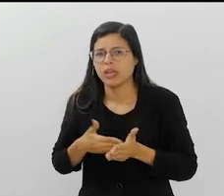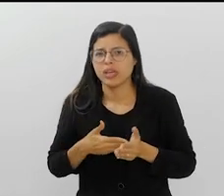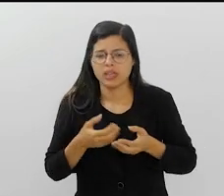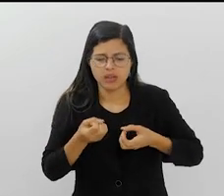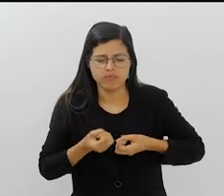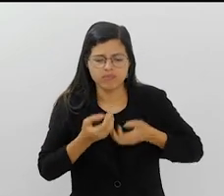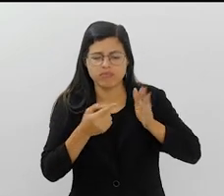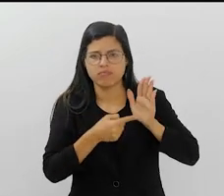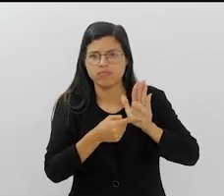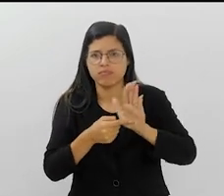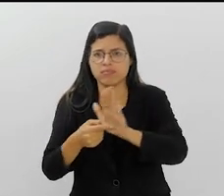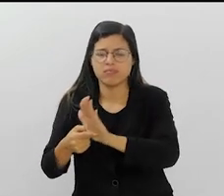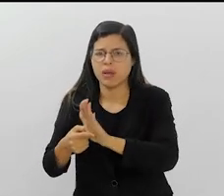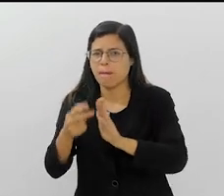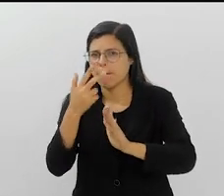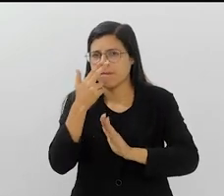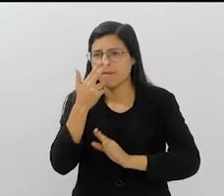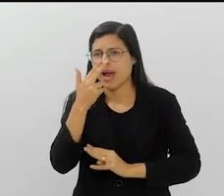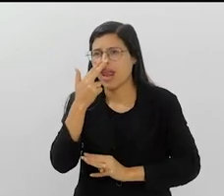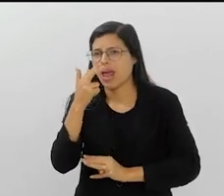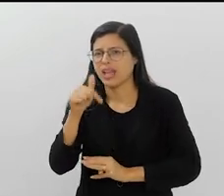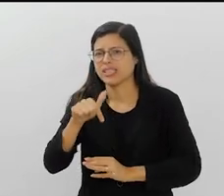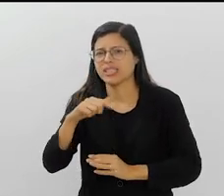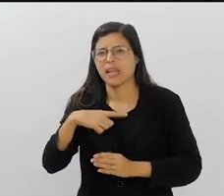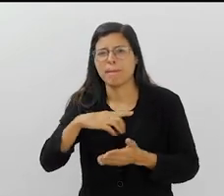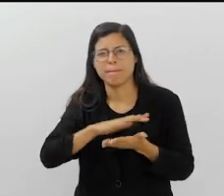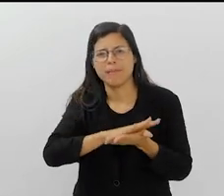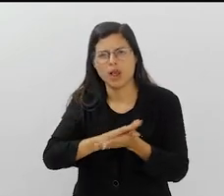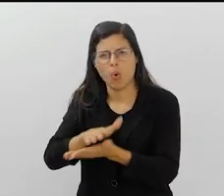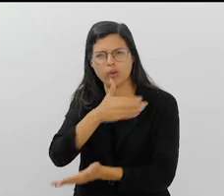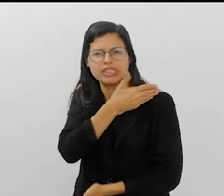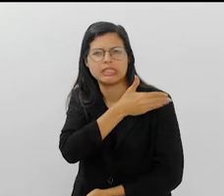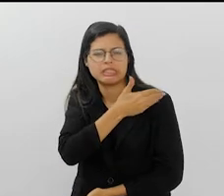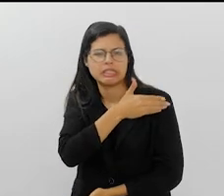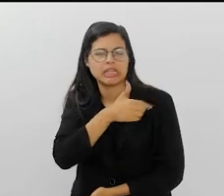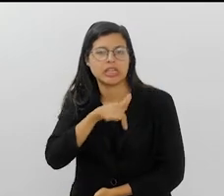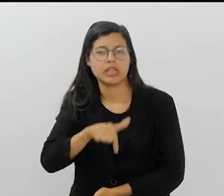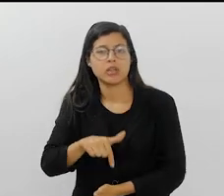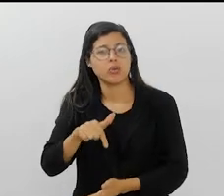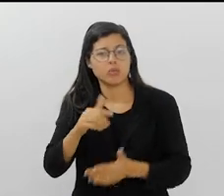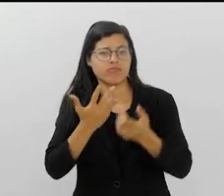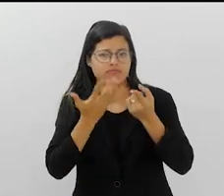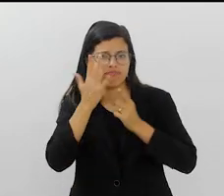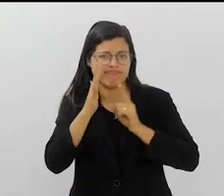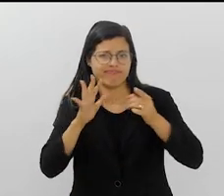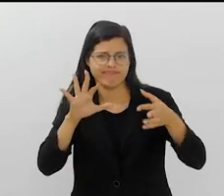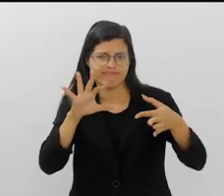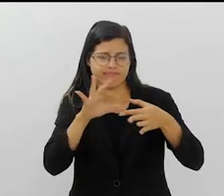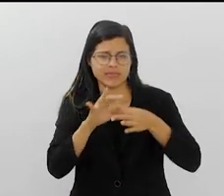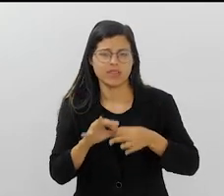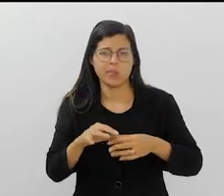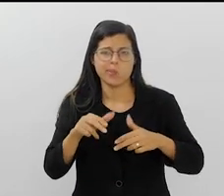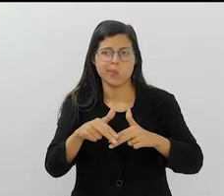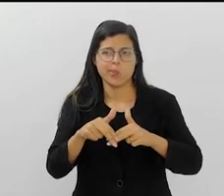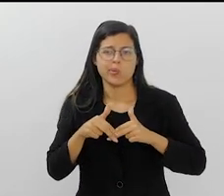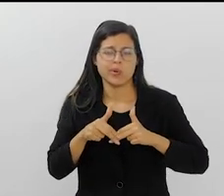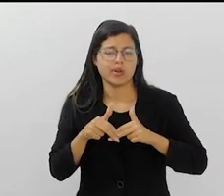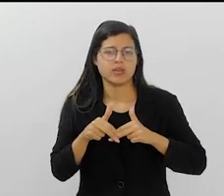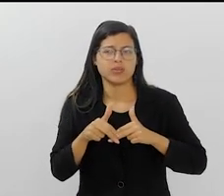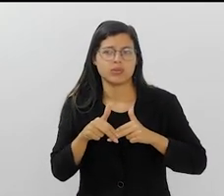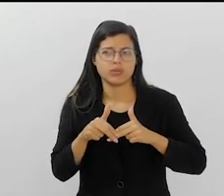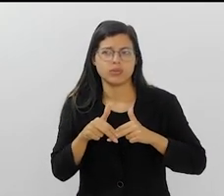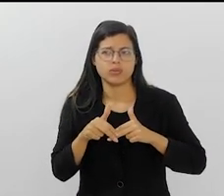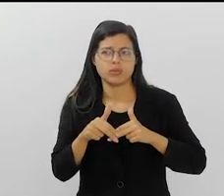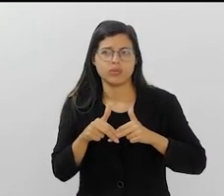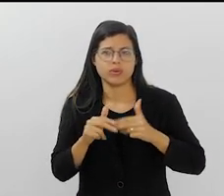manifestações. Limita, criminaliza, cerca de preconceito, de intolerância. O carnaval está ligado a isso. Por isso, ela não